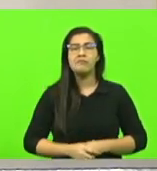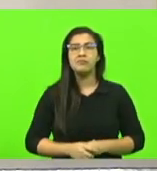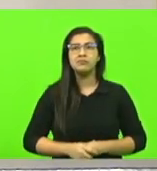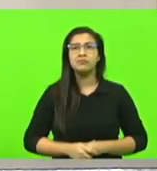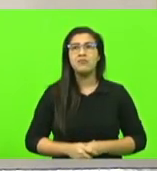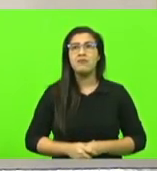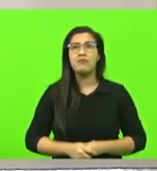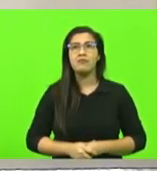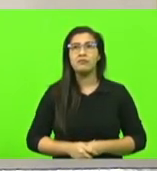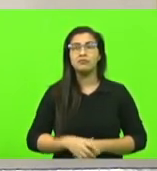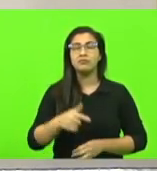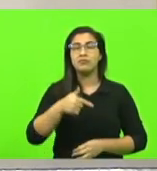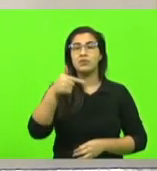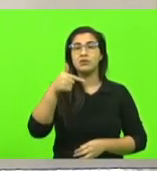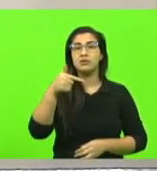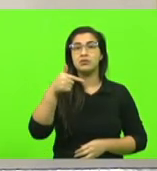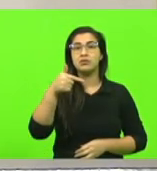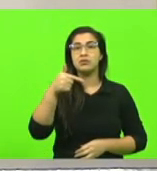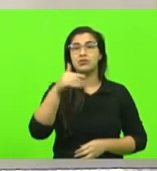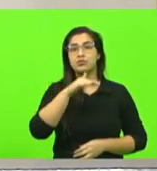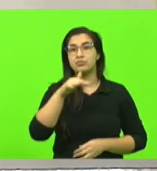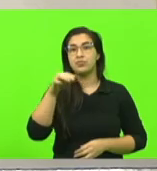7 minutos e 30 segundos